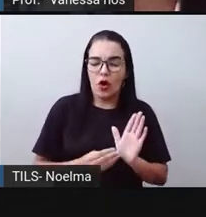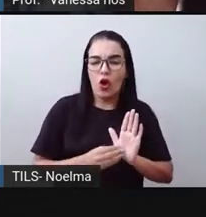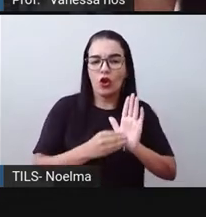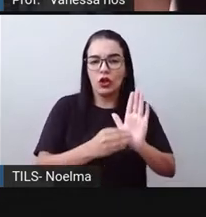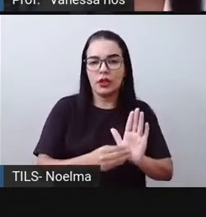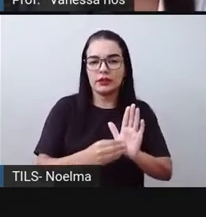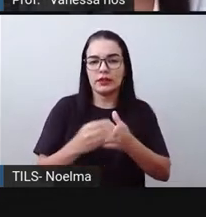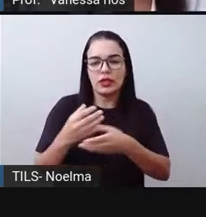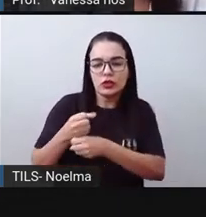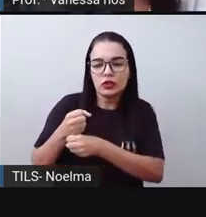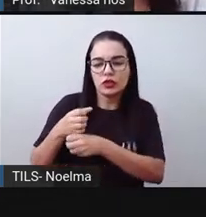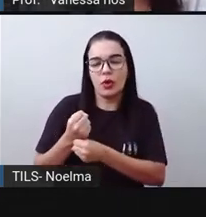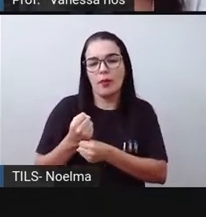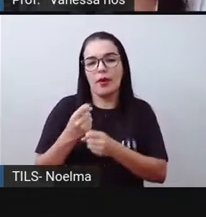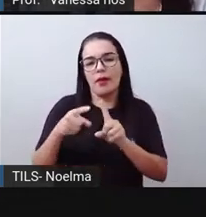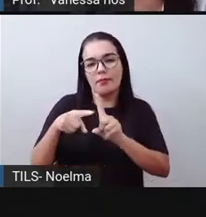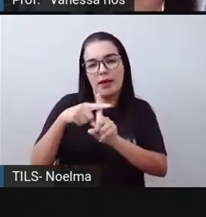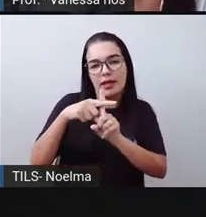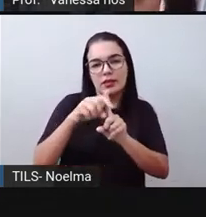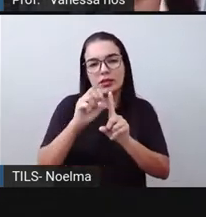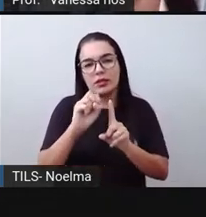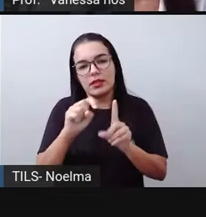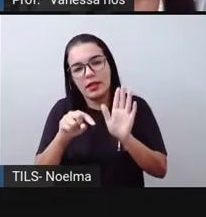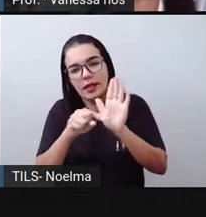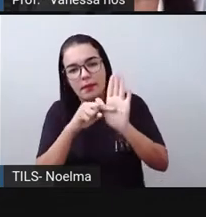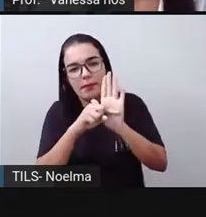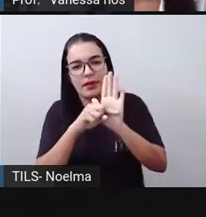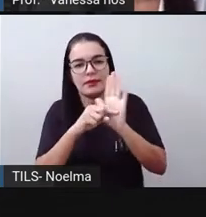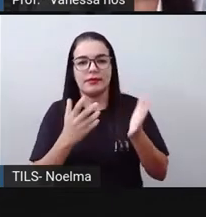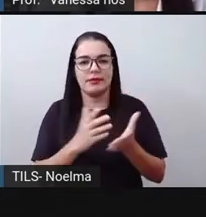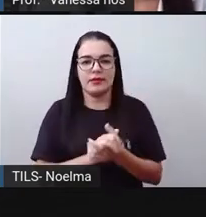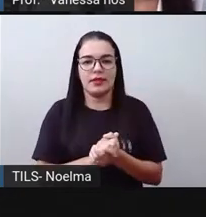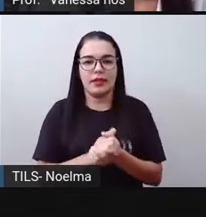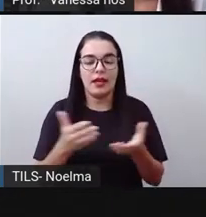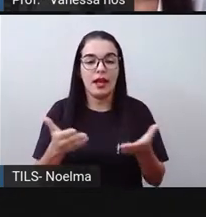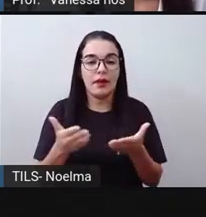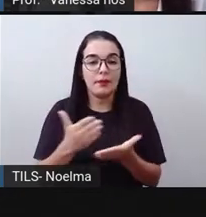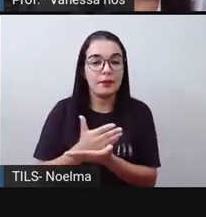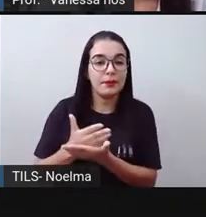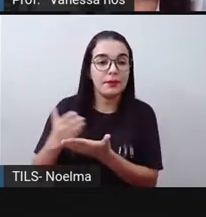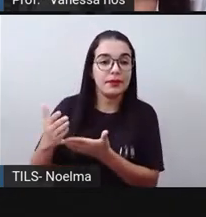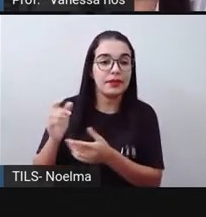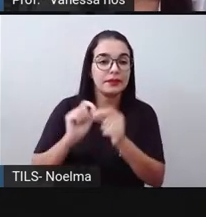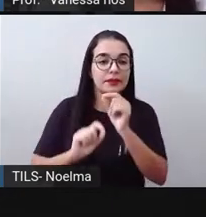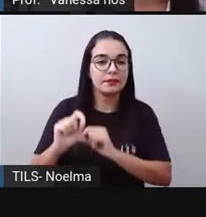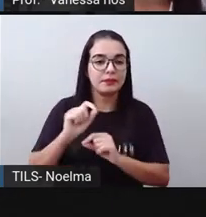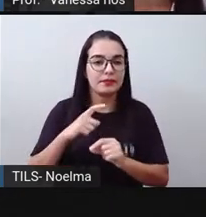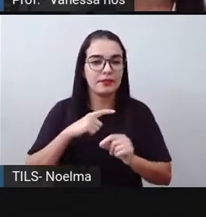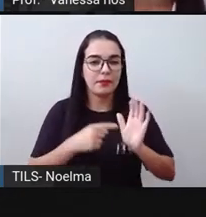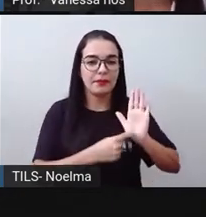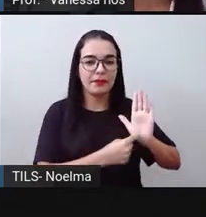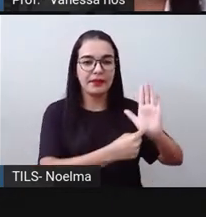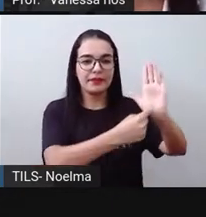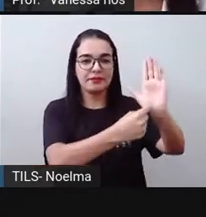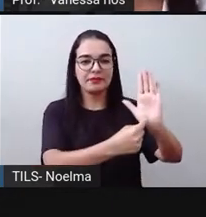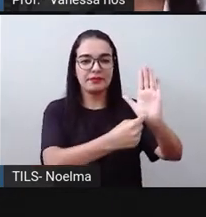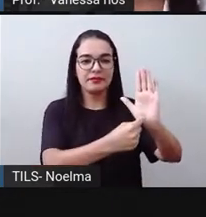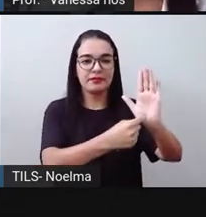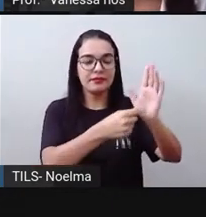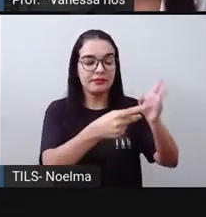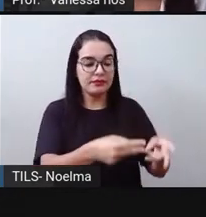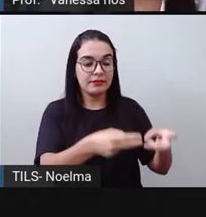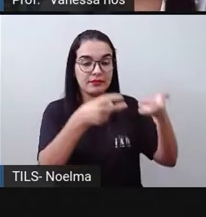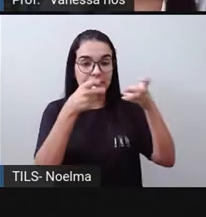adição e subtração. E aí, para começar, para trazer uma imagem para a gente observar e eu